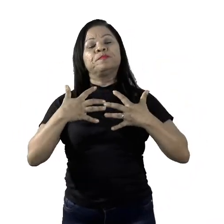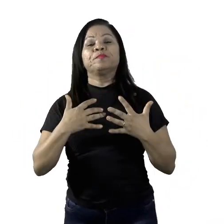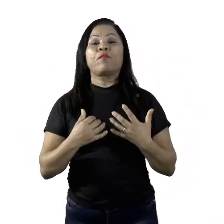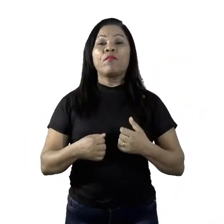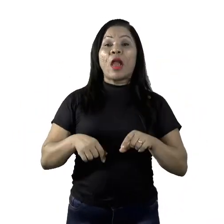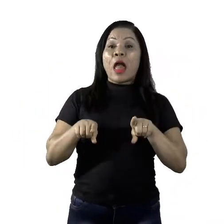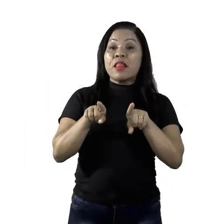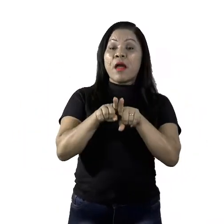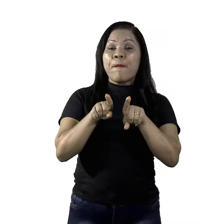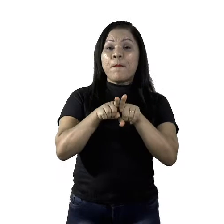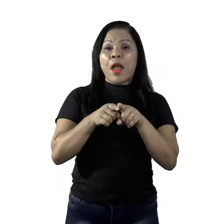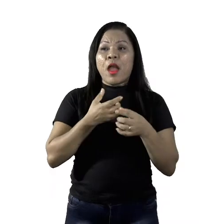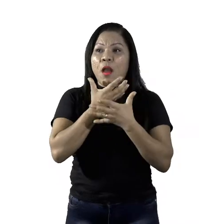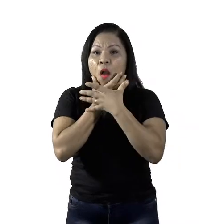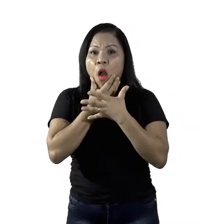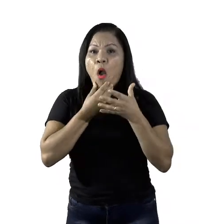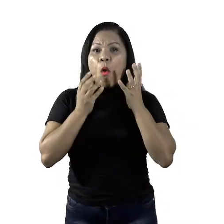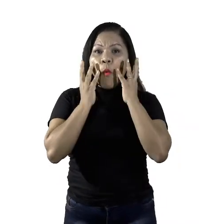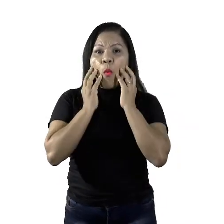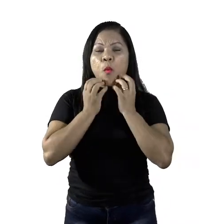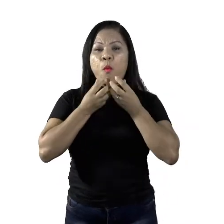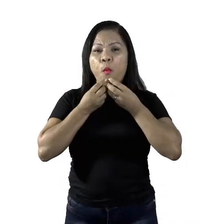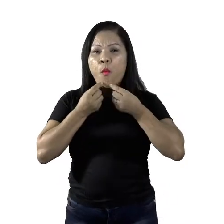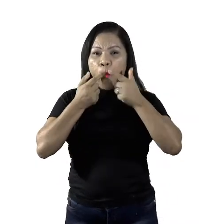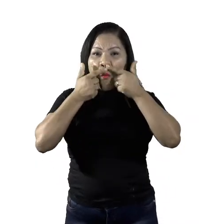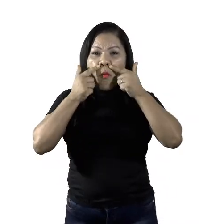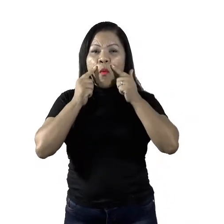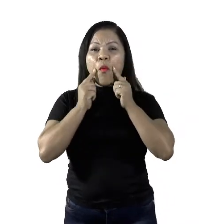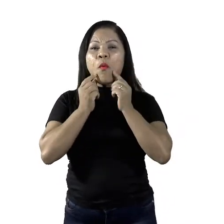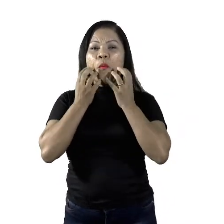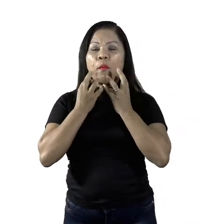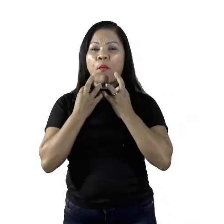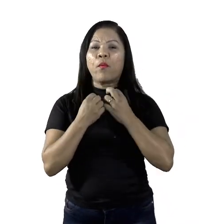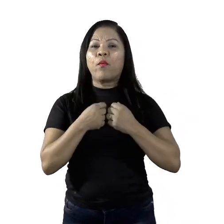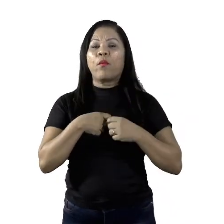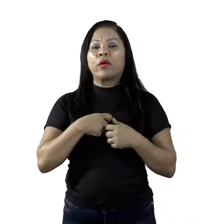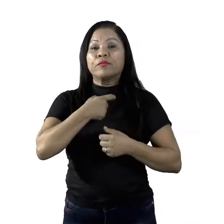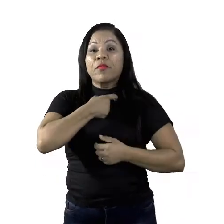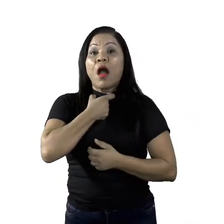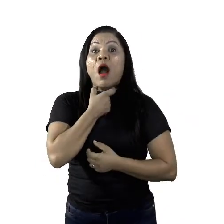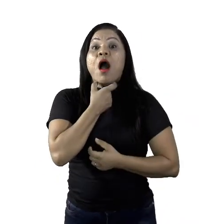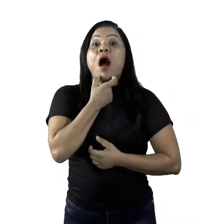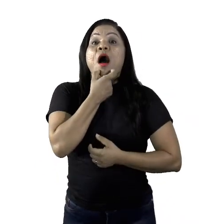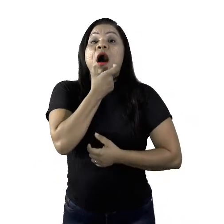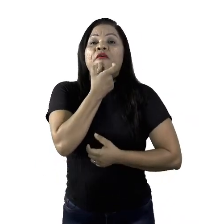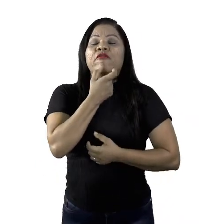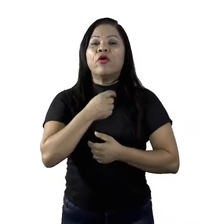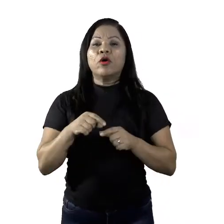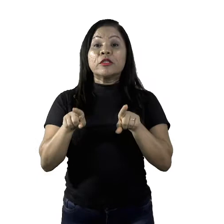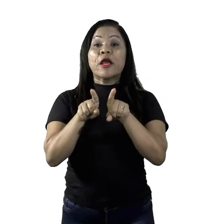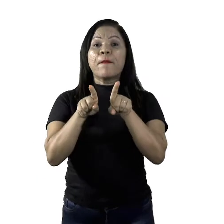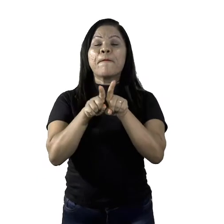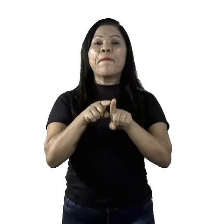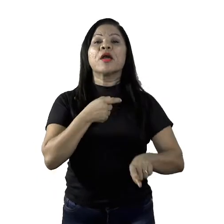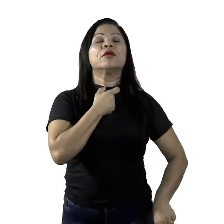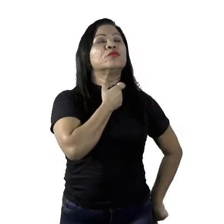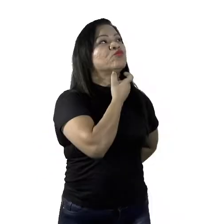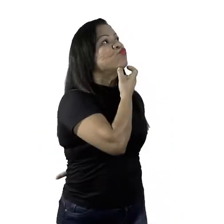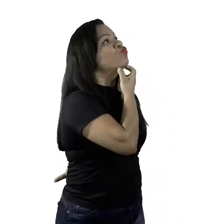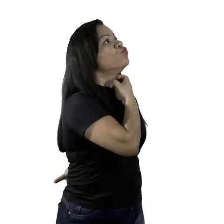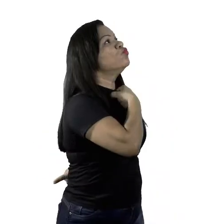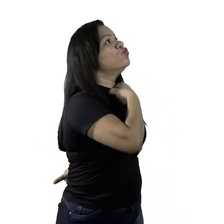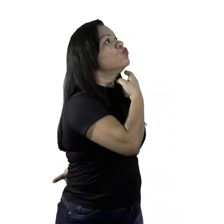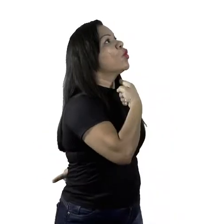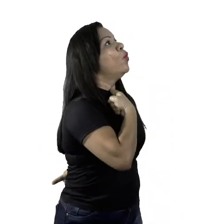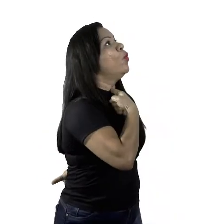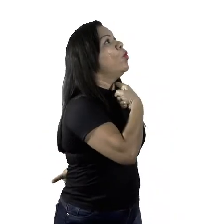no corpo e no rosto, mandíbulas grandes, voz grave e o surgimento do pomo de Adão, que é um caroço que os homens geralmente têm